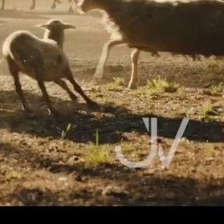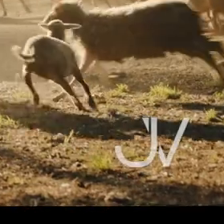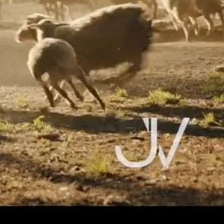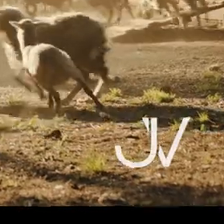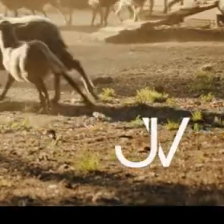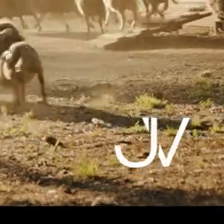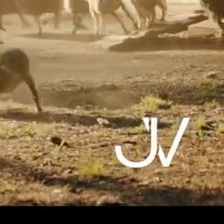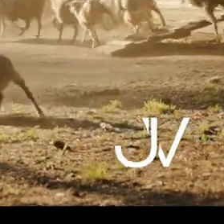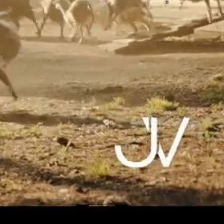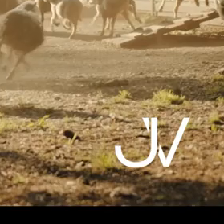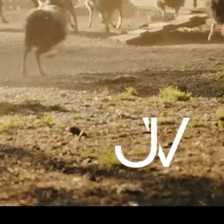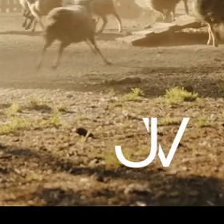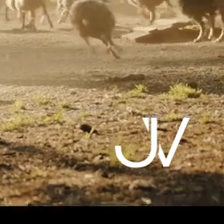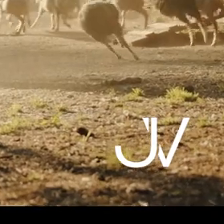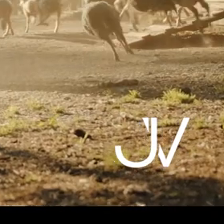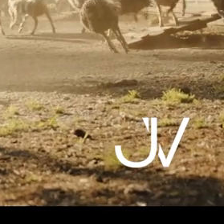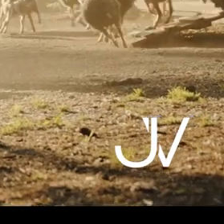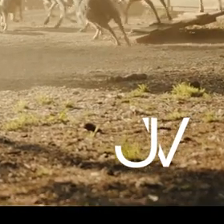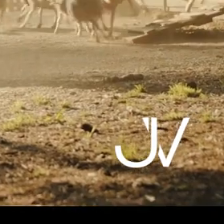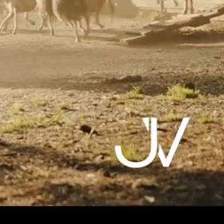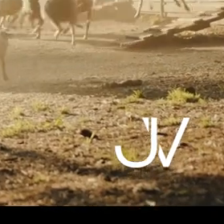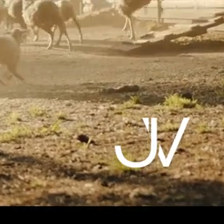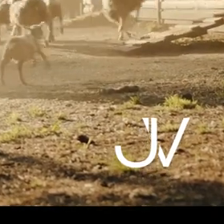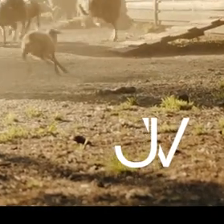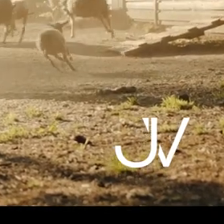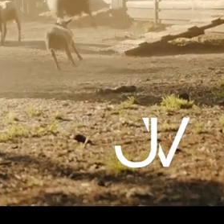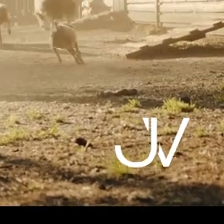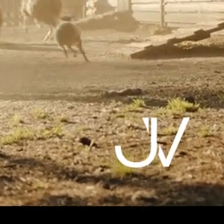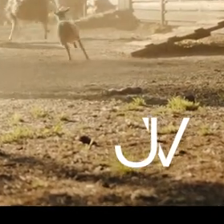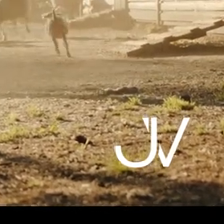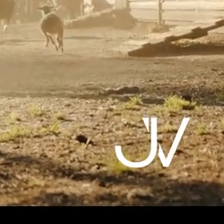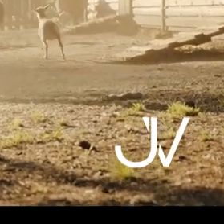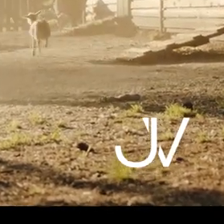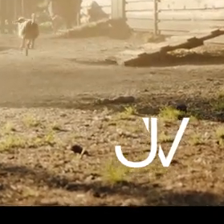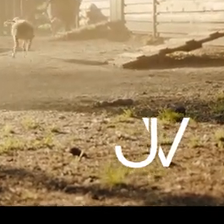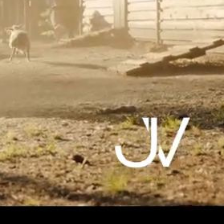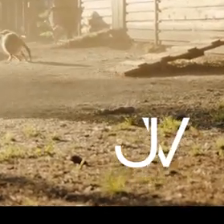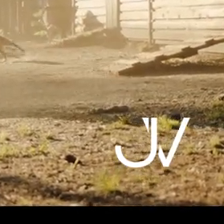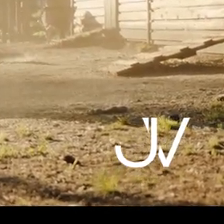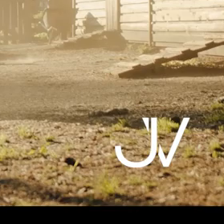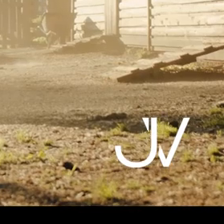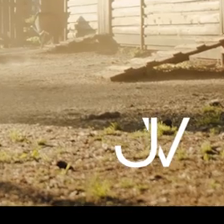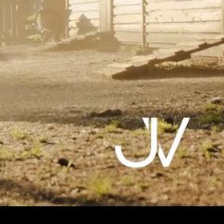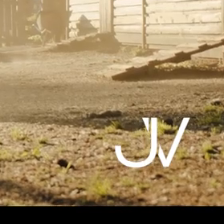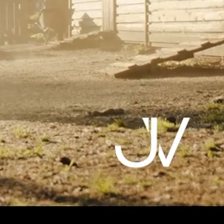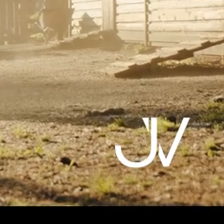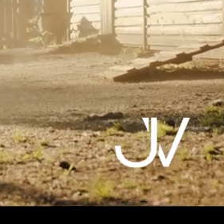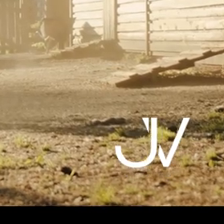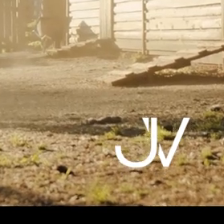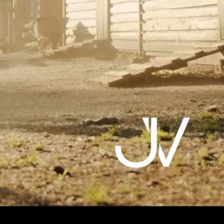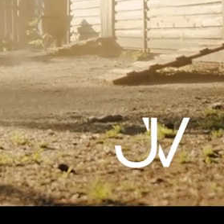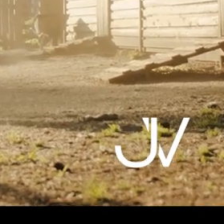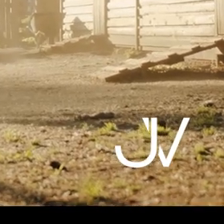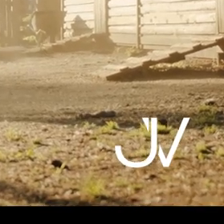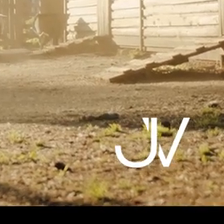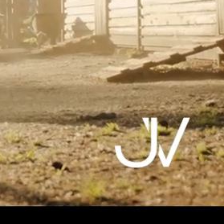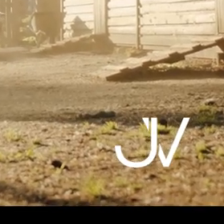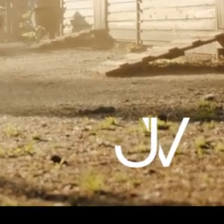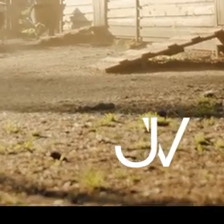que